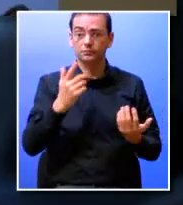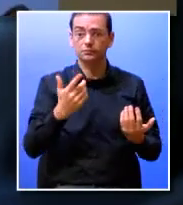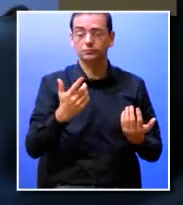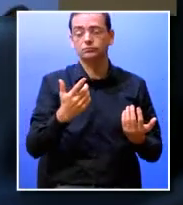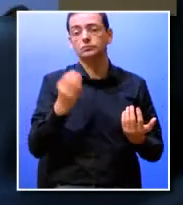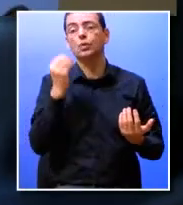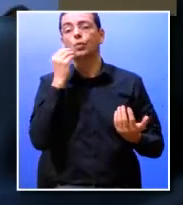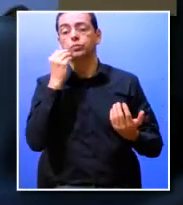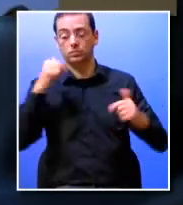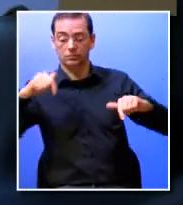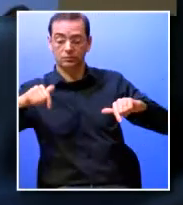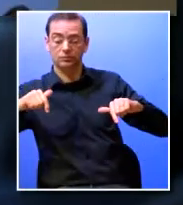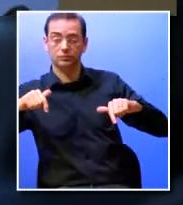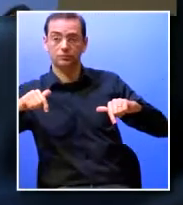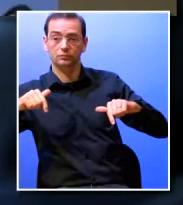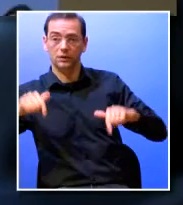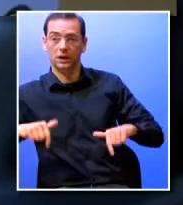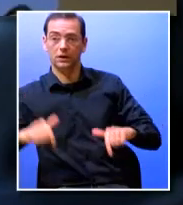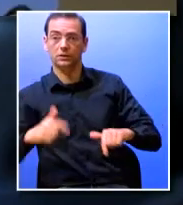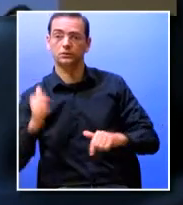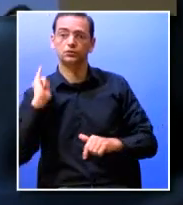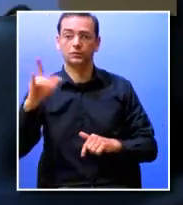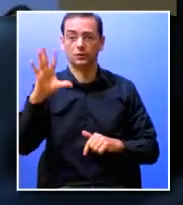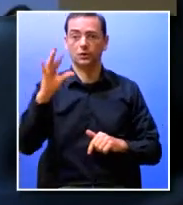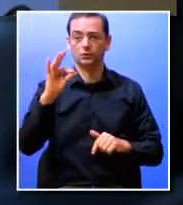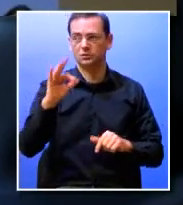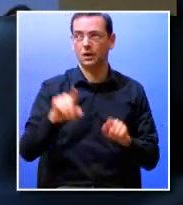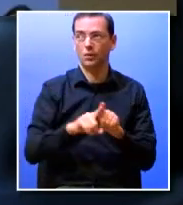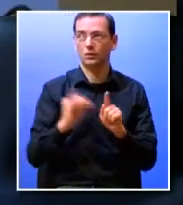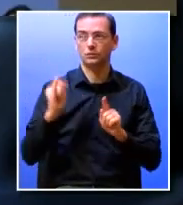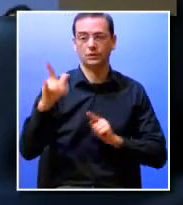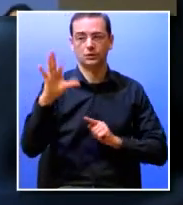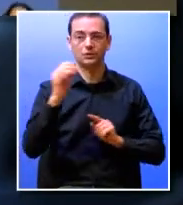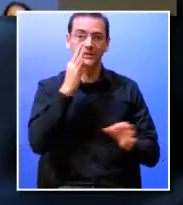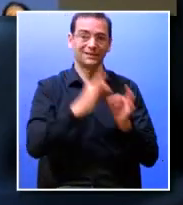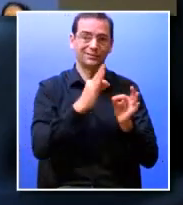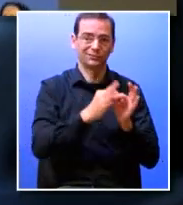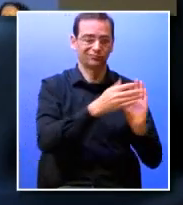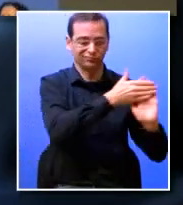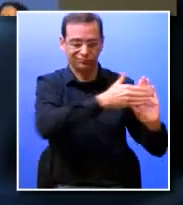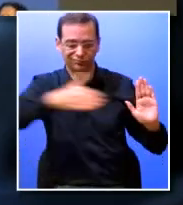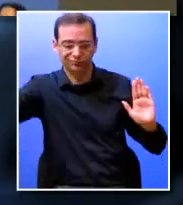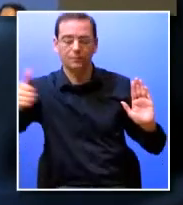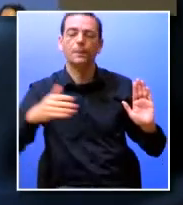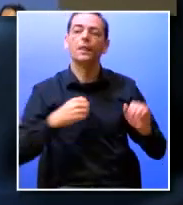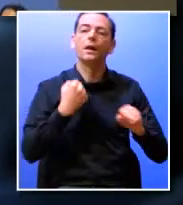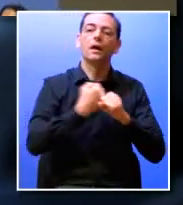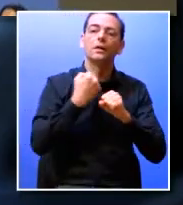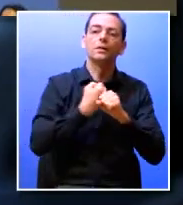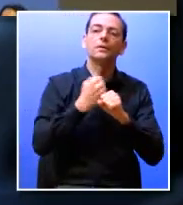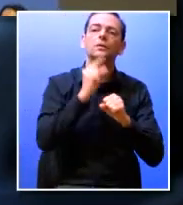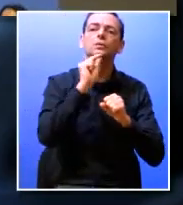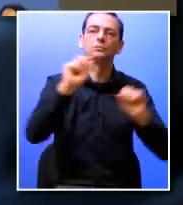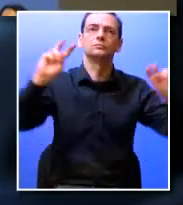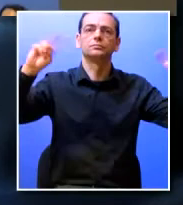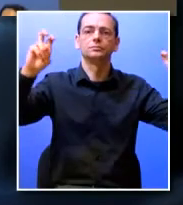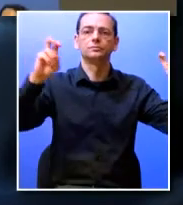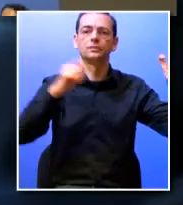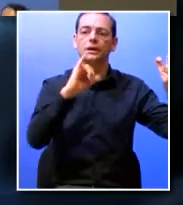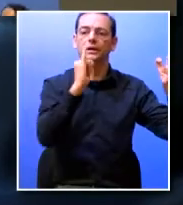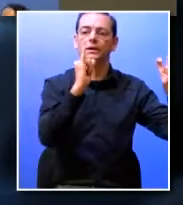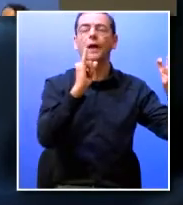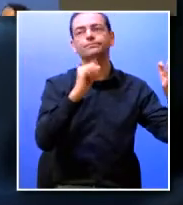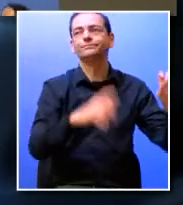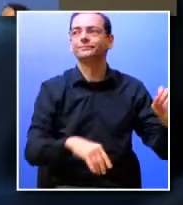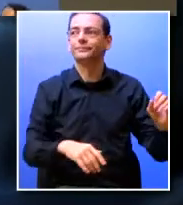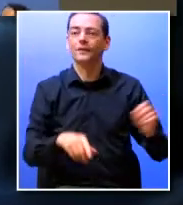desenvolvemos desde 2014 também desde setembro de 2014 uma atividade a que chamamos You Welcome